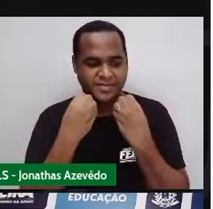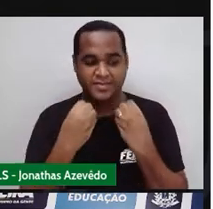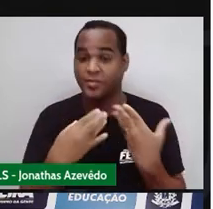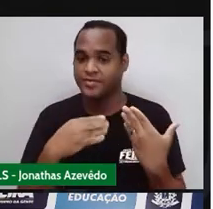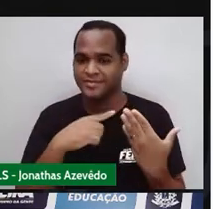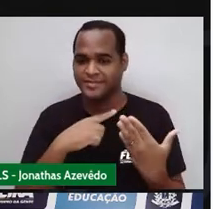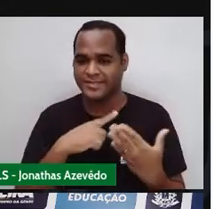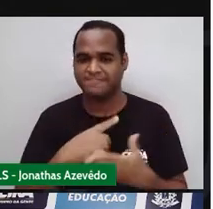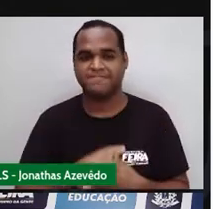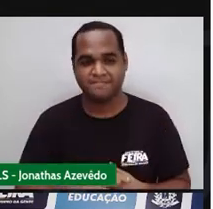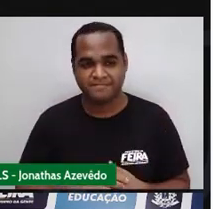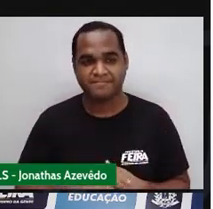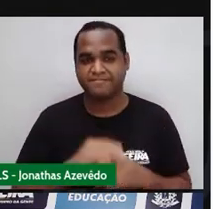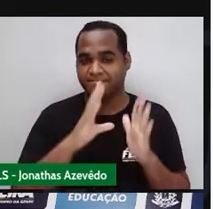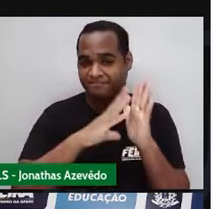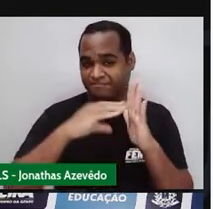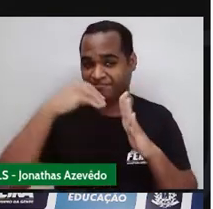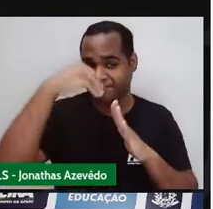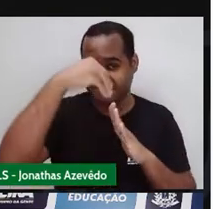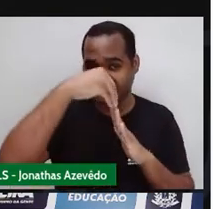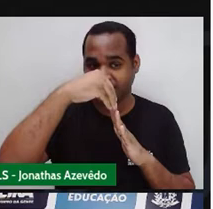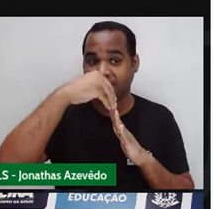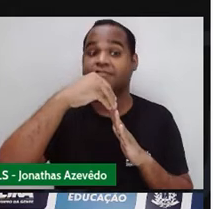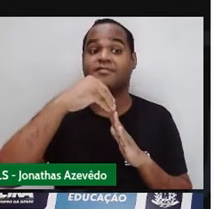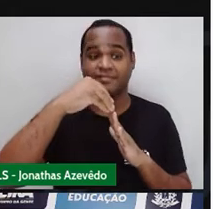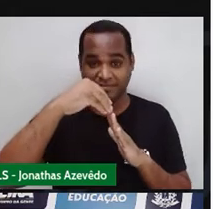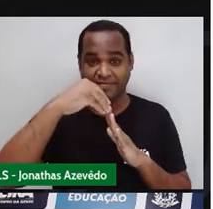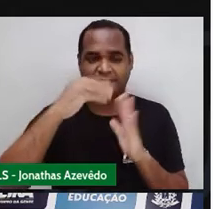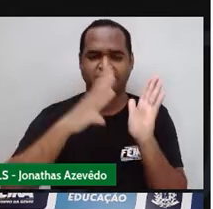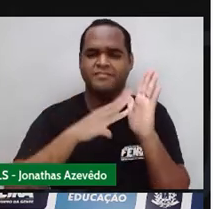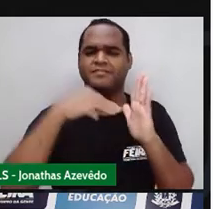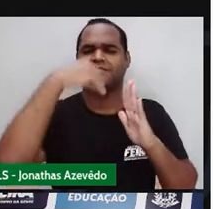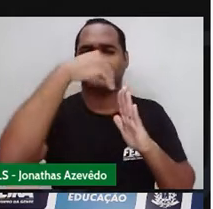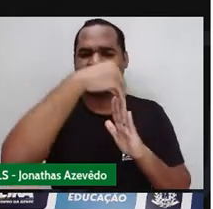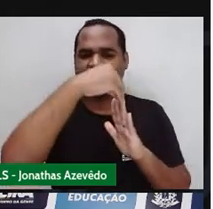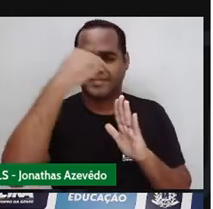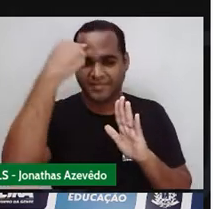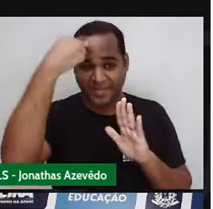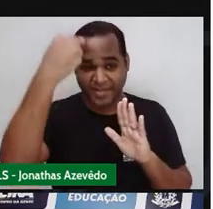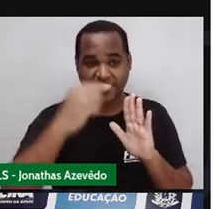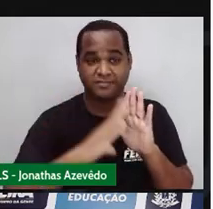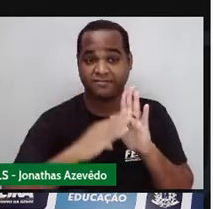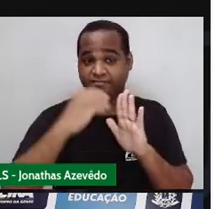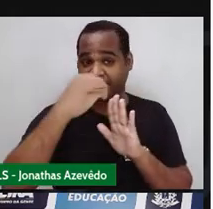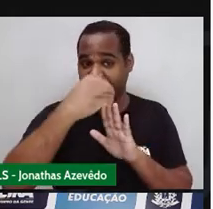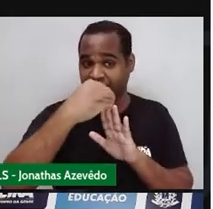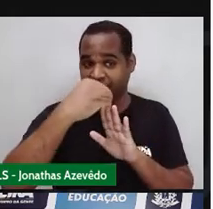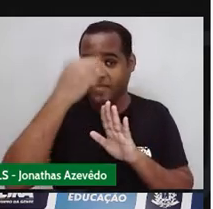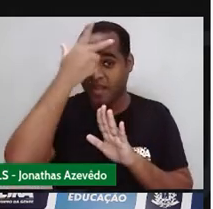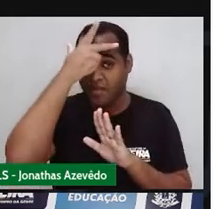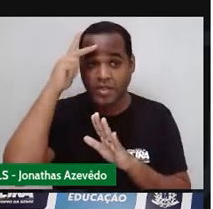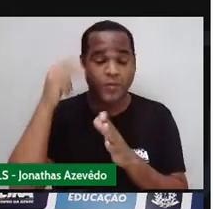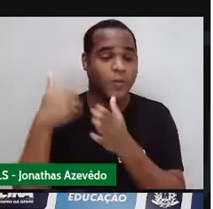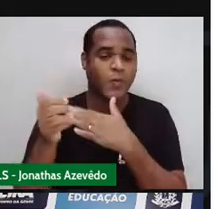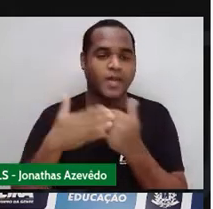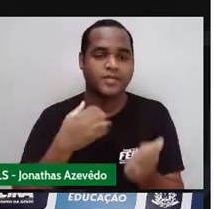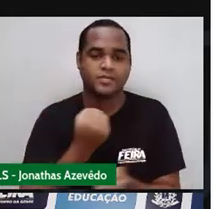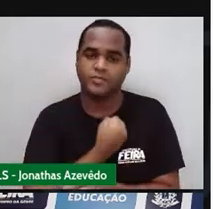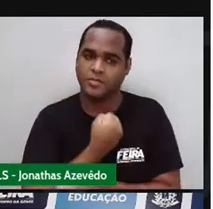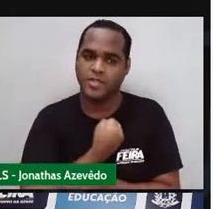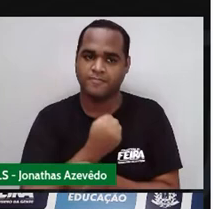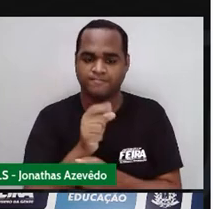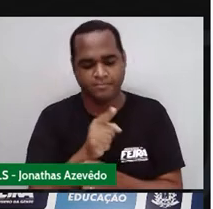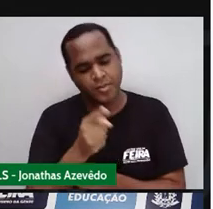Tem aí um calendário. Nesse calendário, né? Qualquer pessoa pode escolher três números